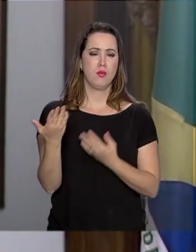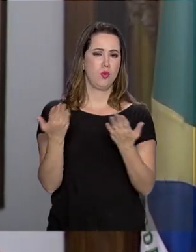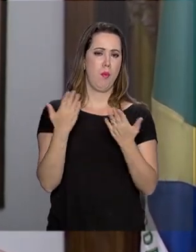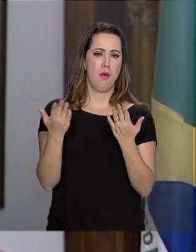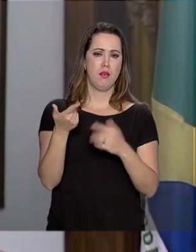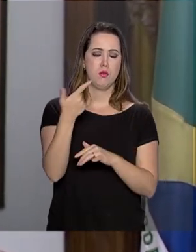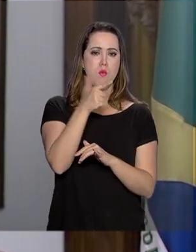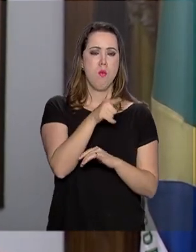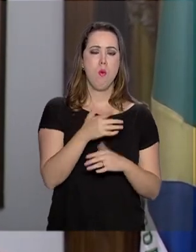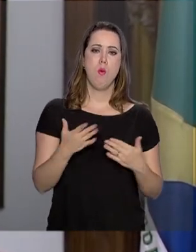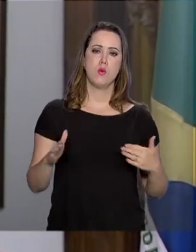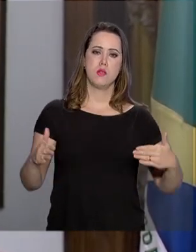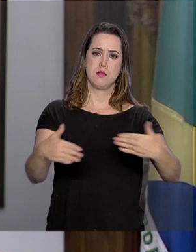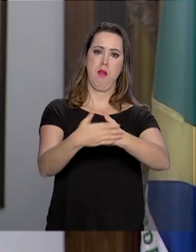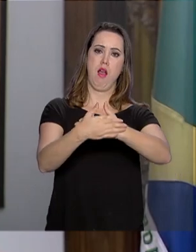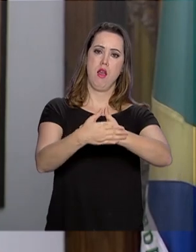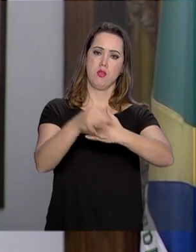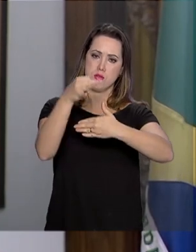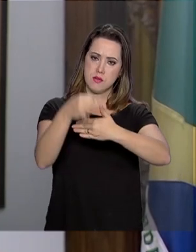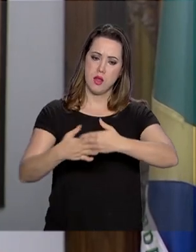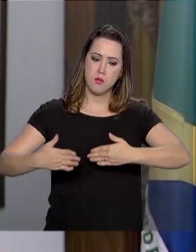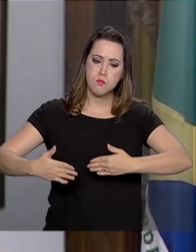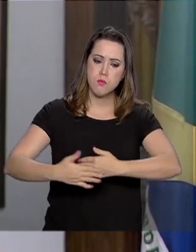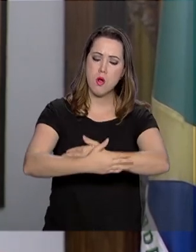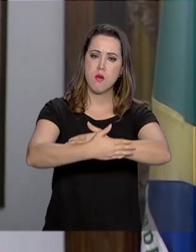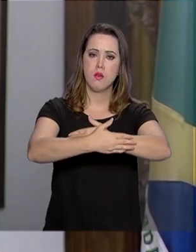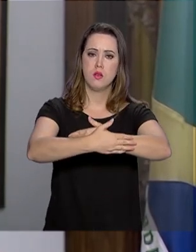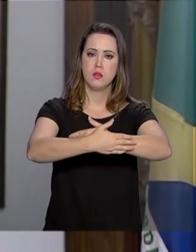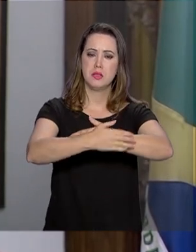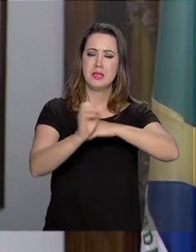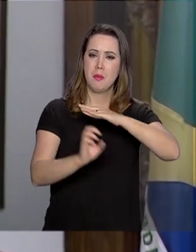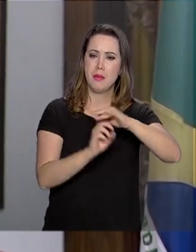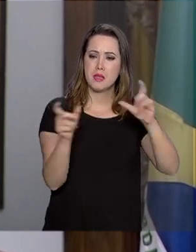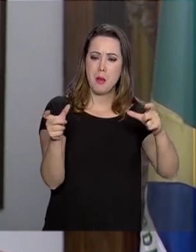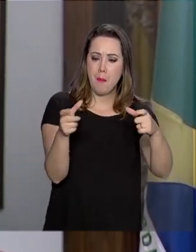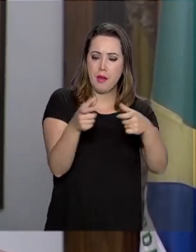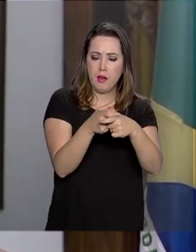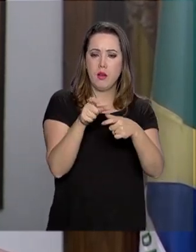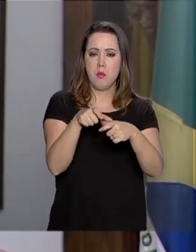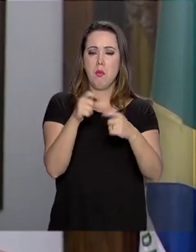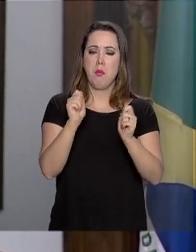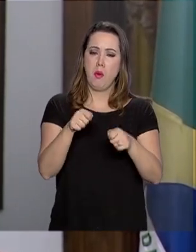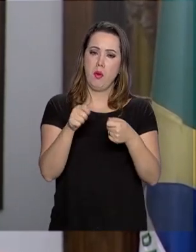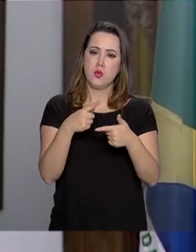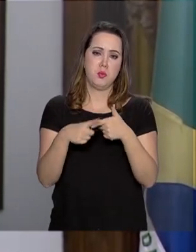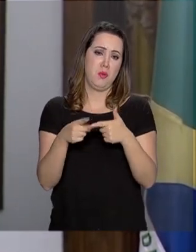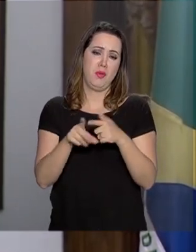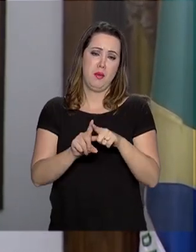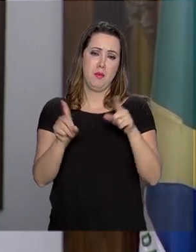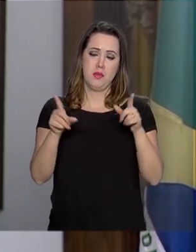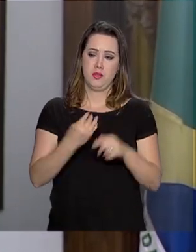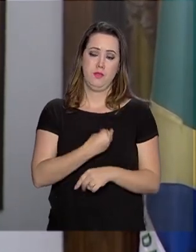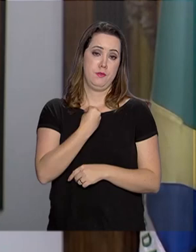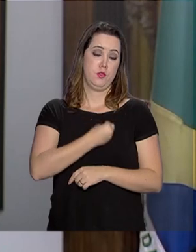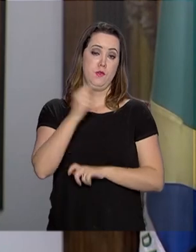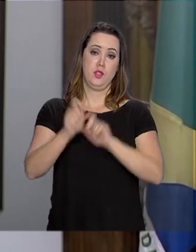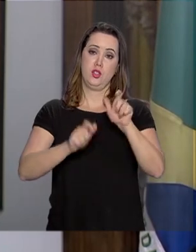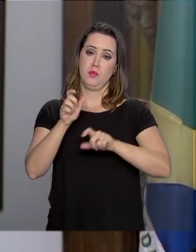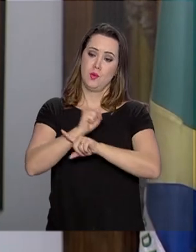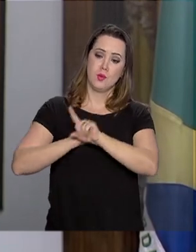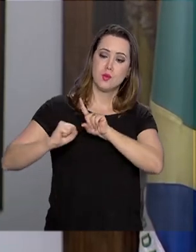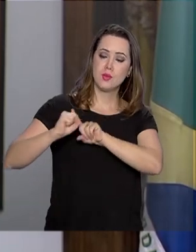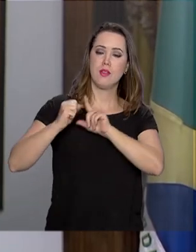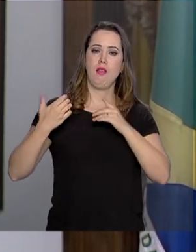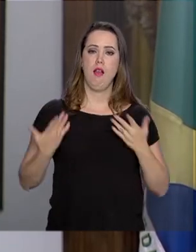que o outro método. Então, realmente, empresas de pequeno porte podem sentir um pouco isso, mas estamos falando de vidas de pessoas e de uma